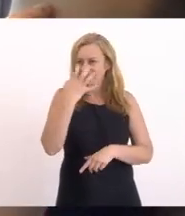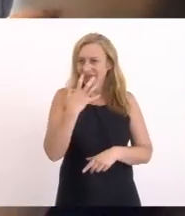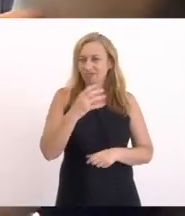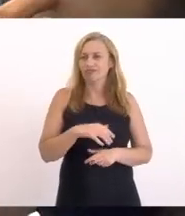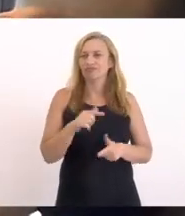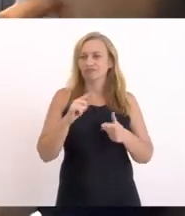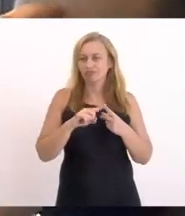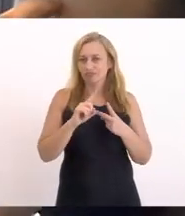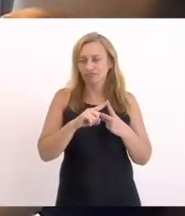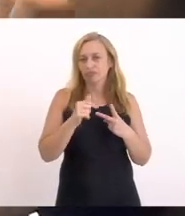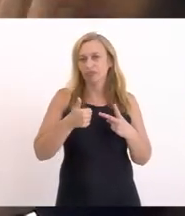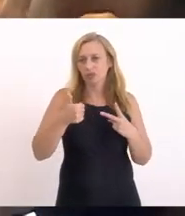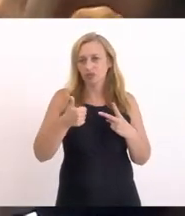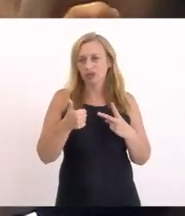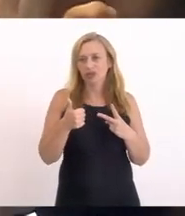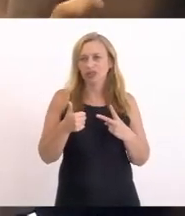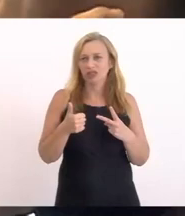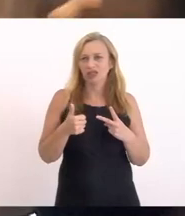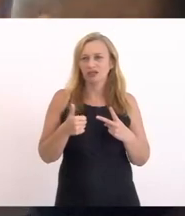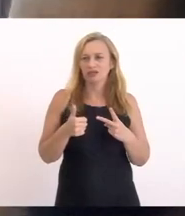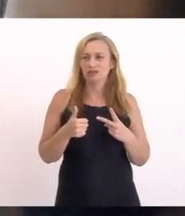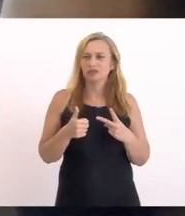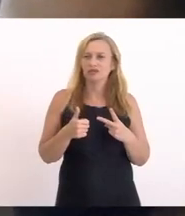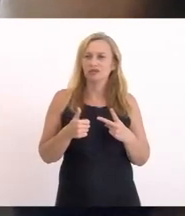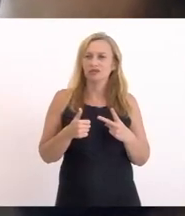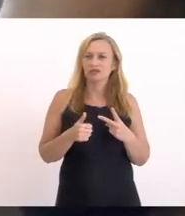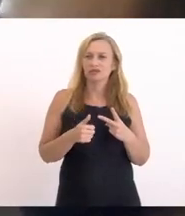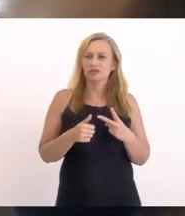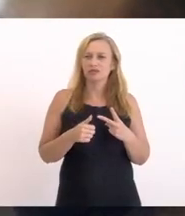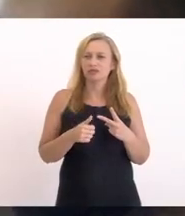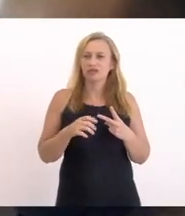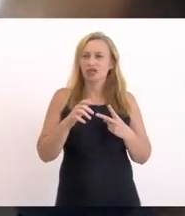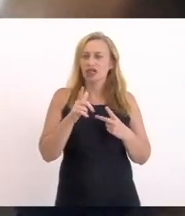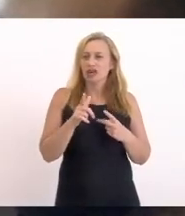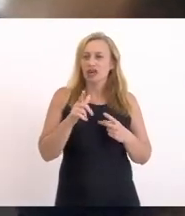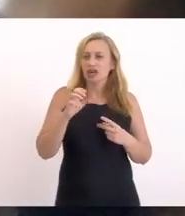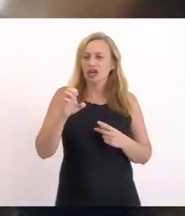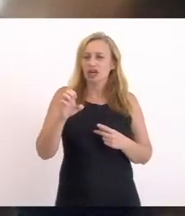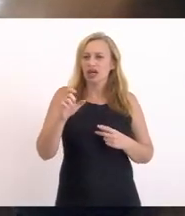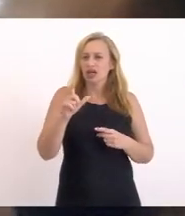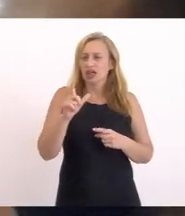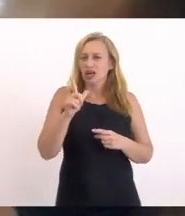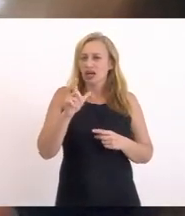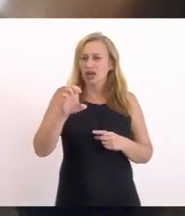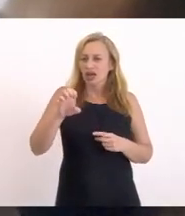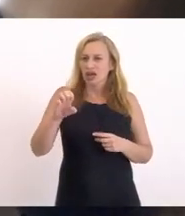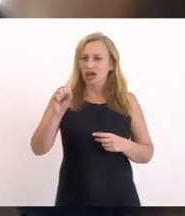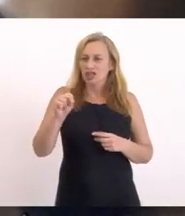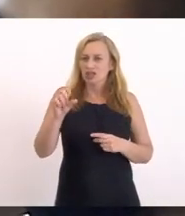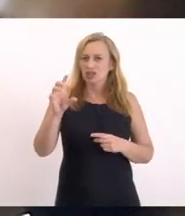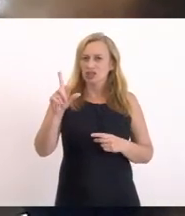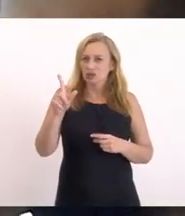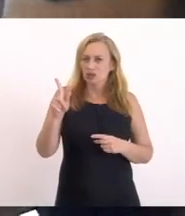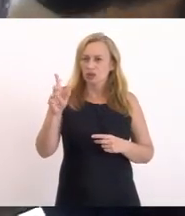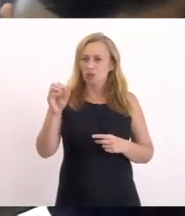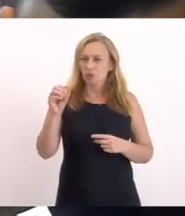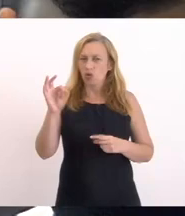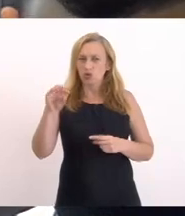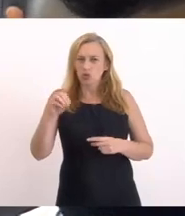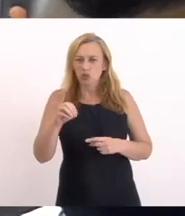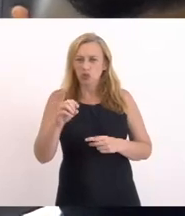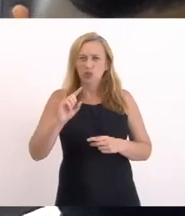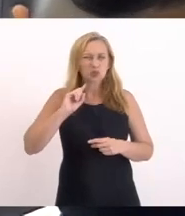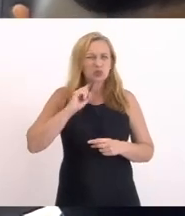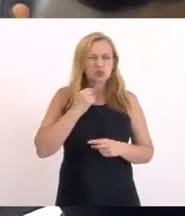Primeiro É o lançamento De esgoto Que é ligado Nas águas pluviais E o